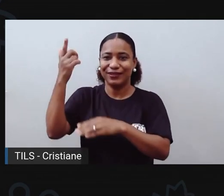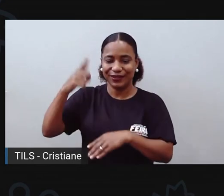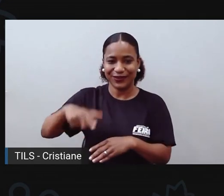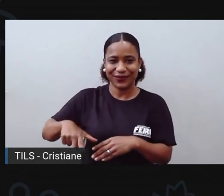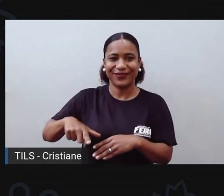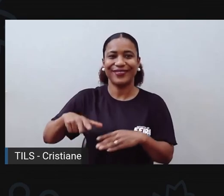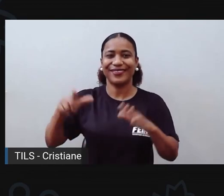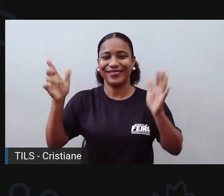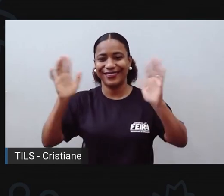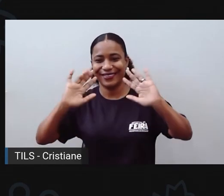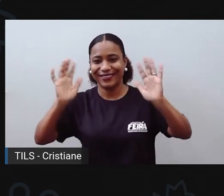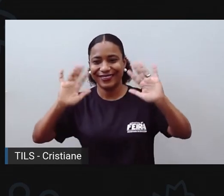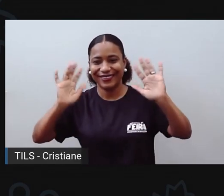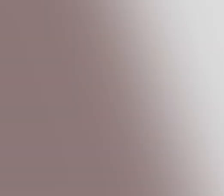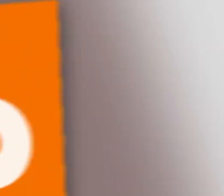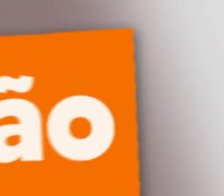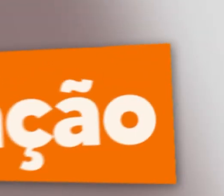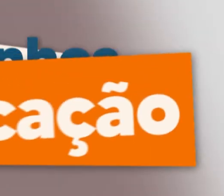tá, gente?